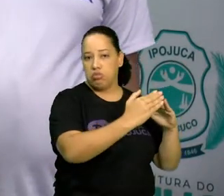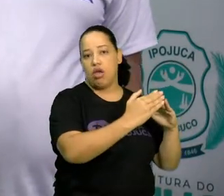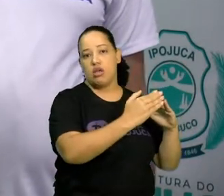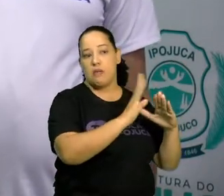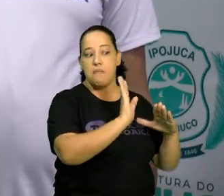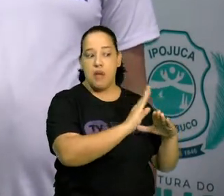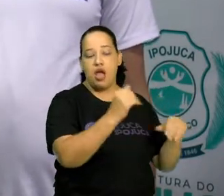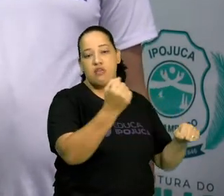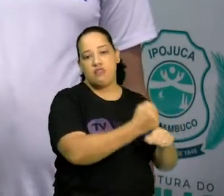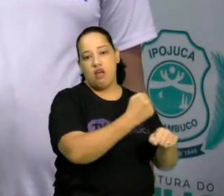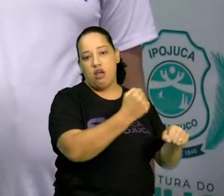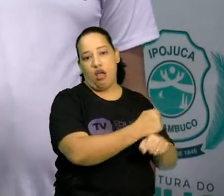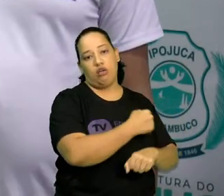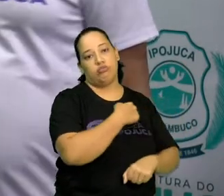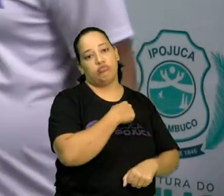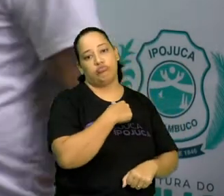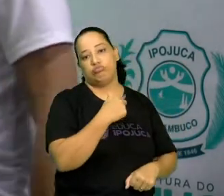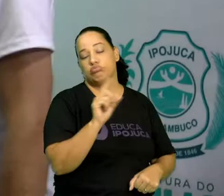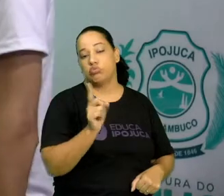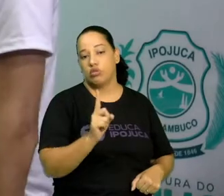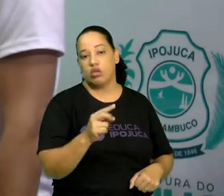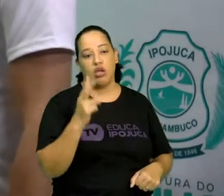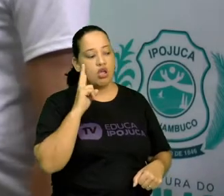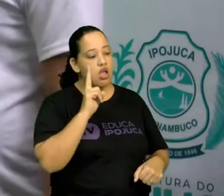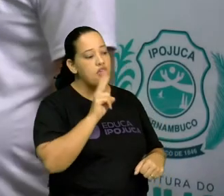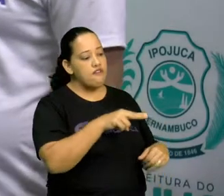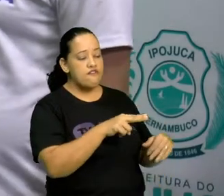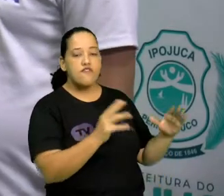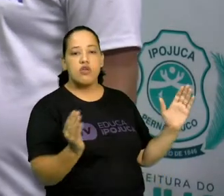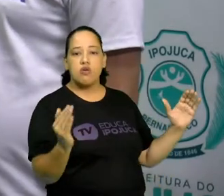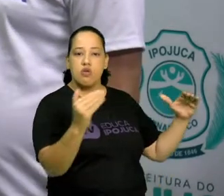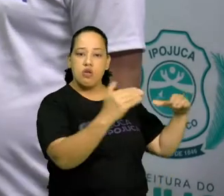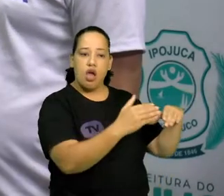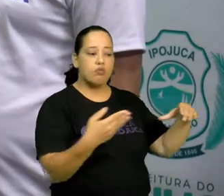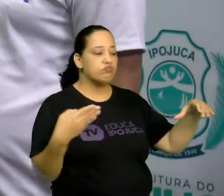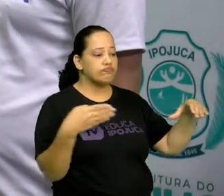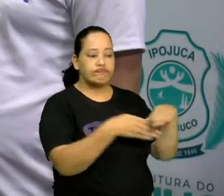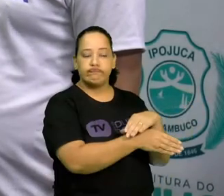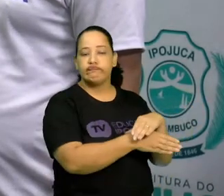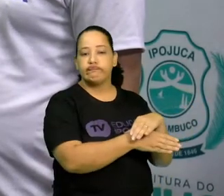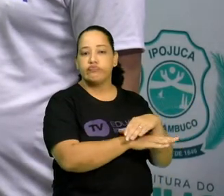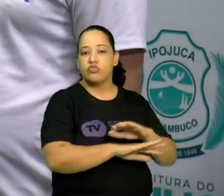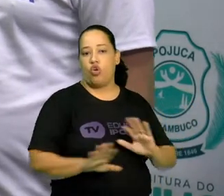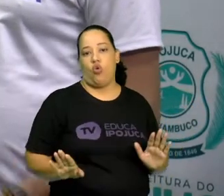o homem não interferiu naquilo. Ele chegou e se apropriou. Ok?